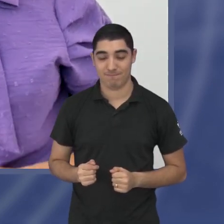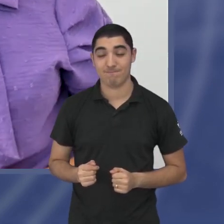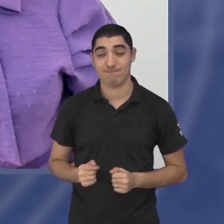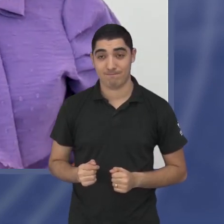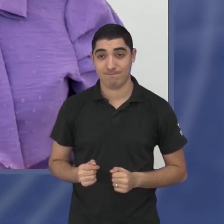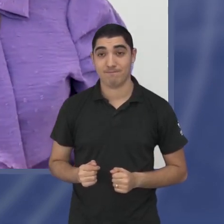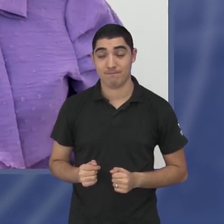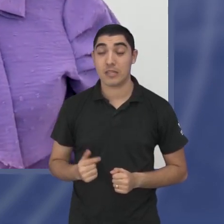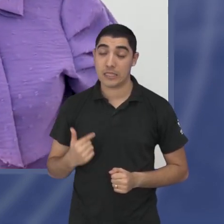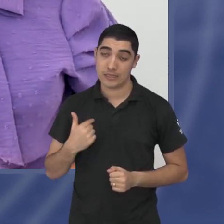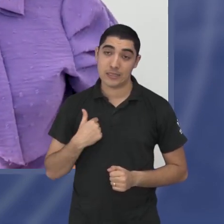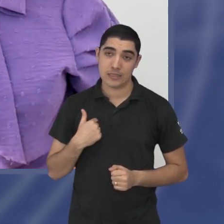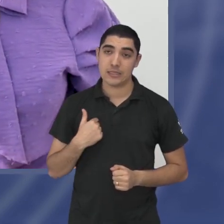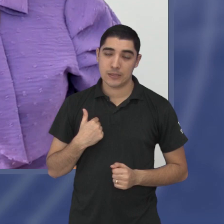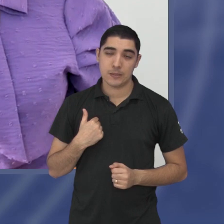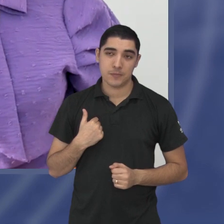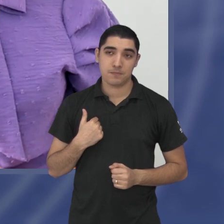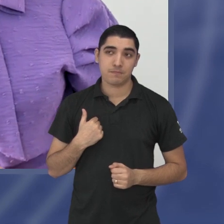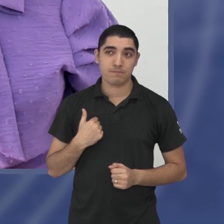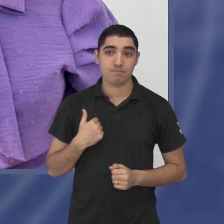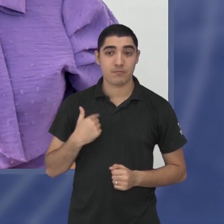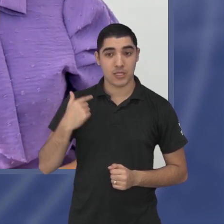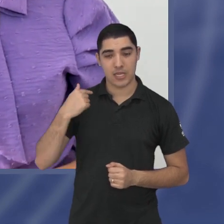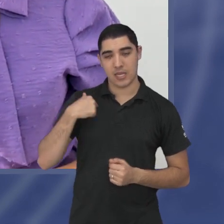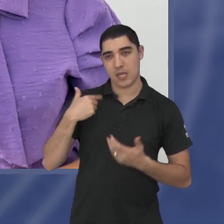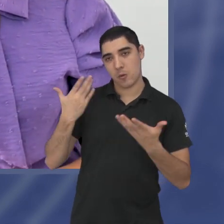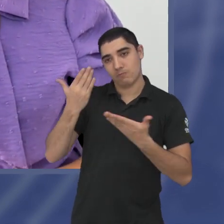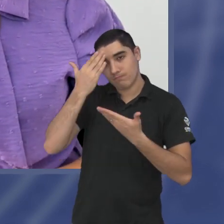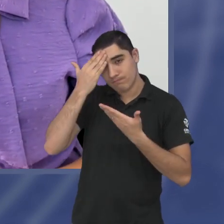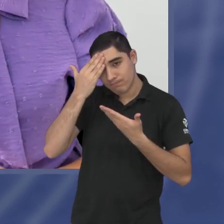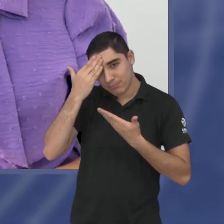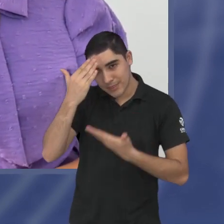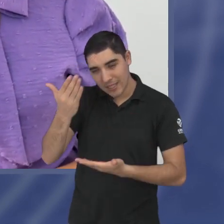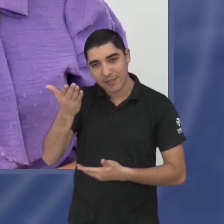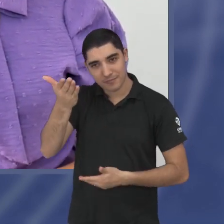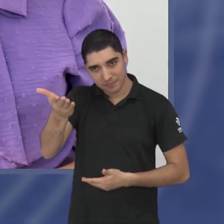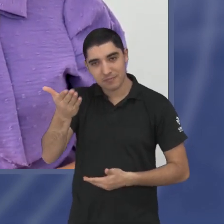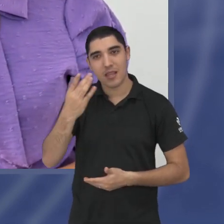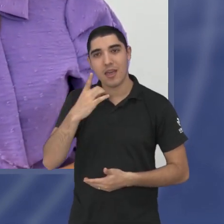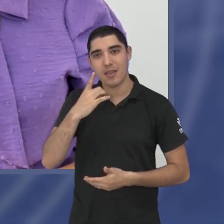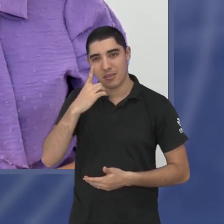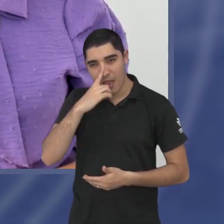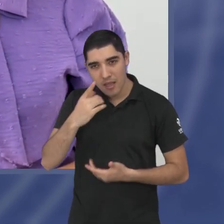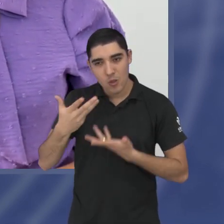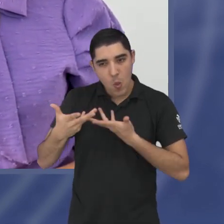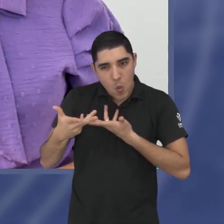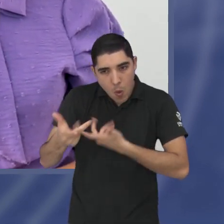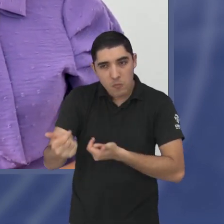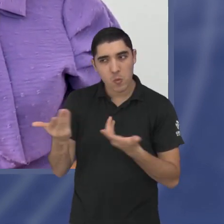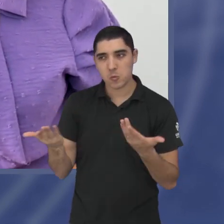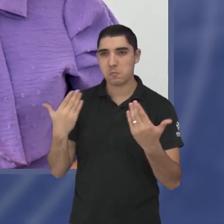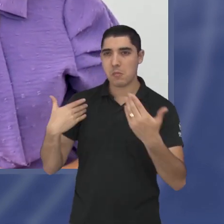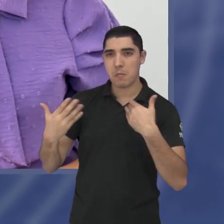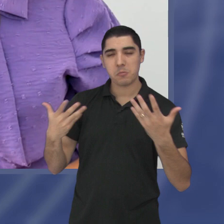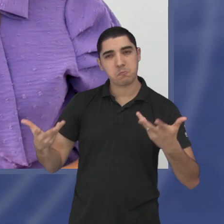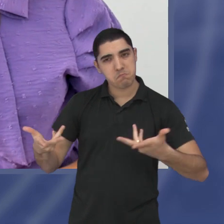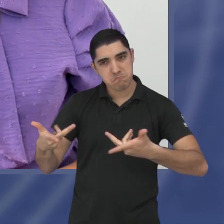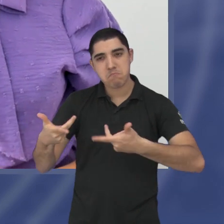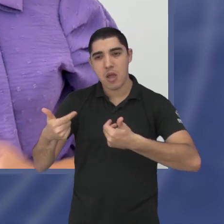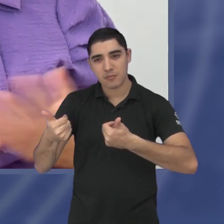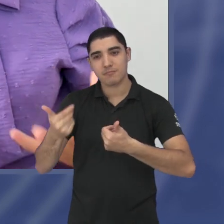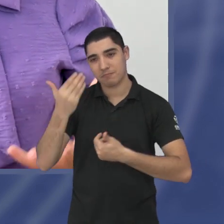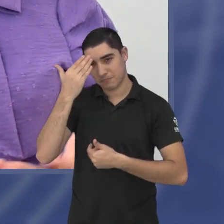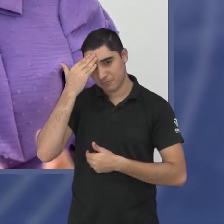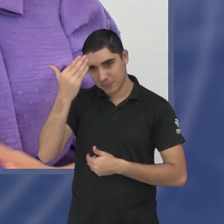bem eu inicio agradecendo imensamente novamente pelo convite por esse bate-papo tão bacana